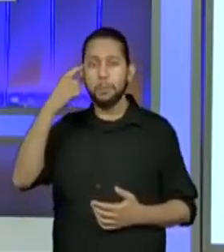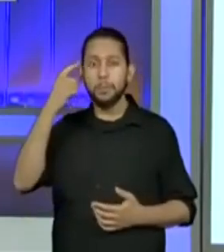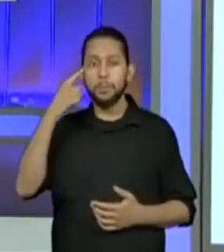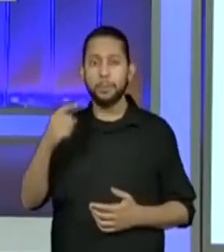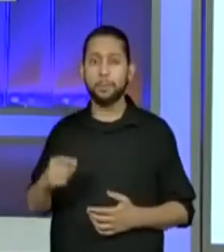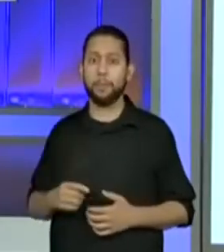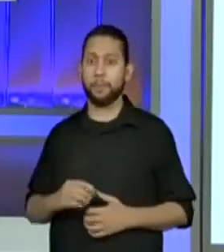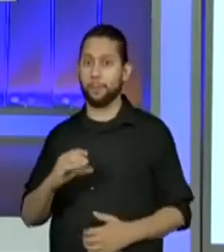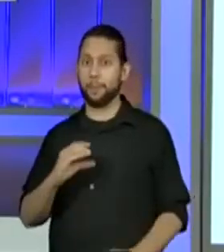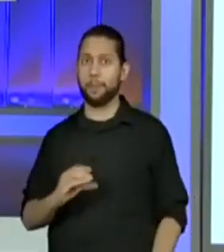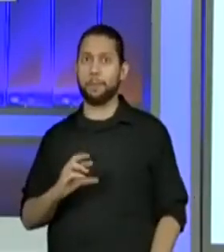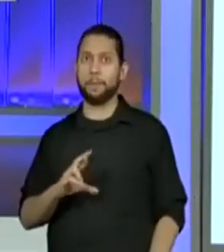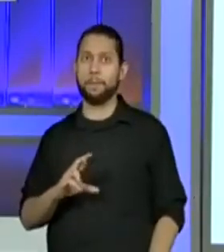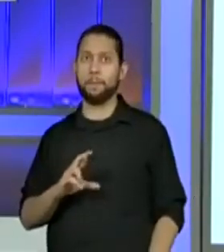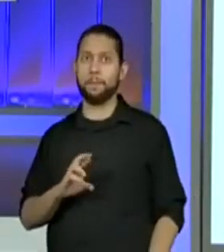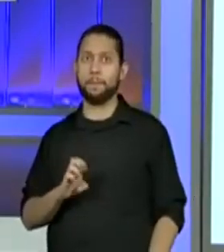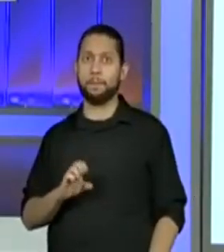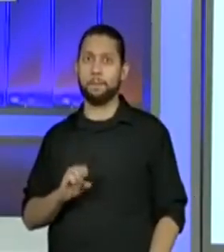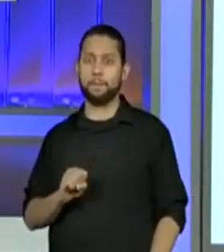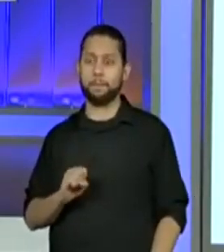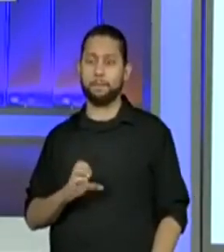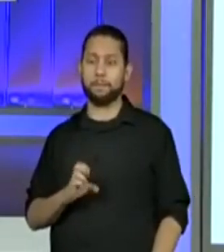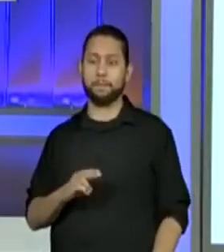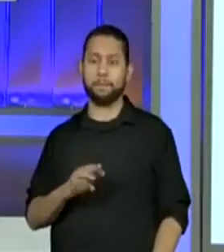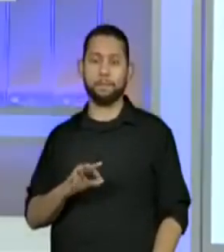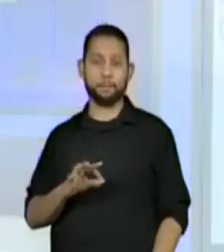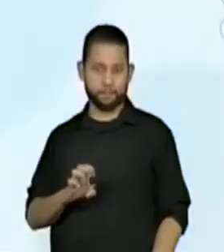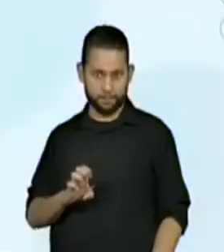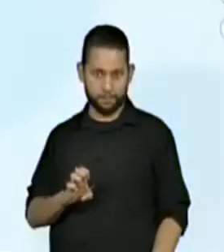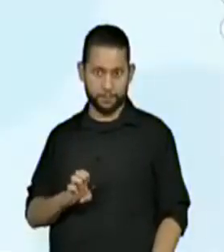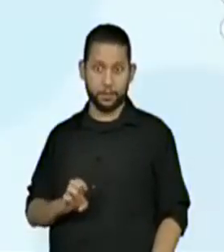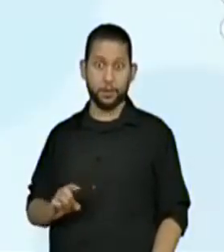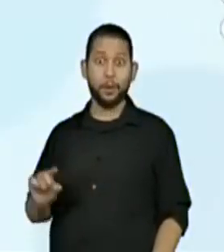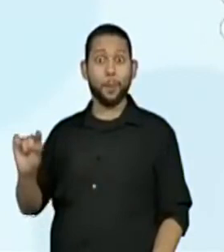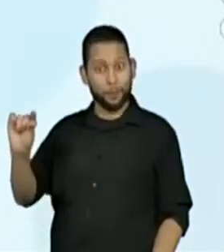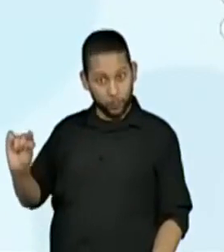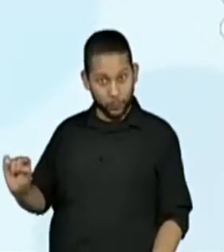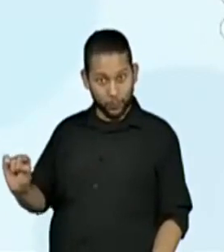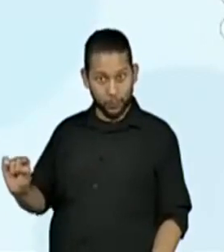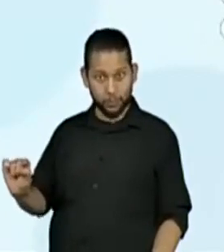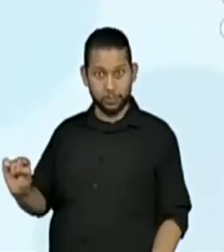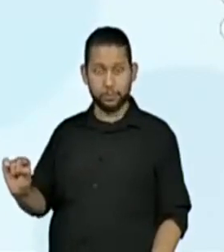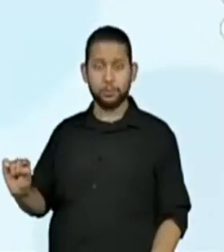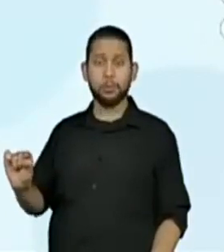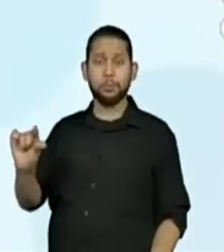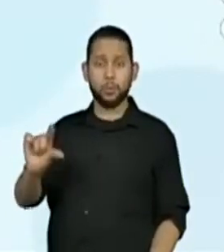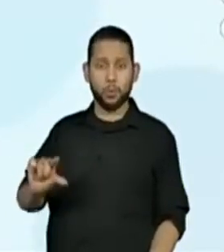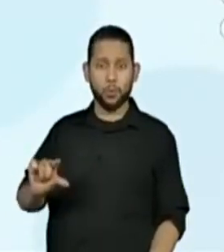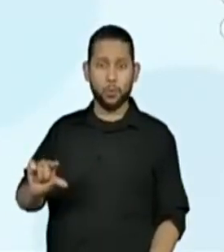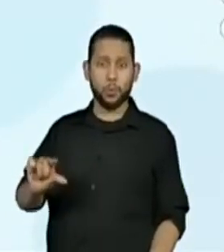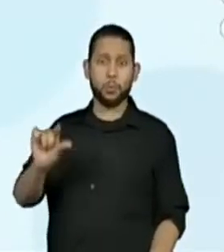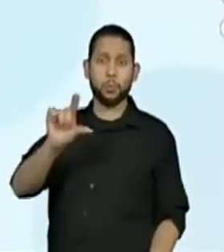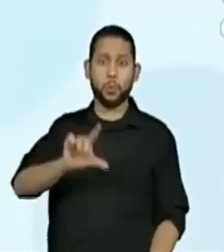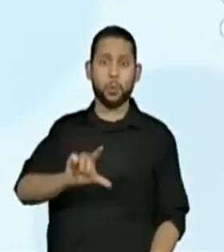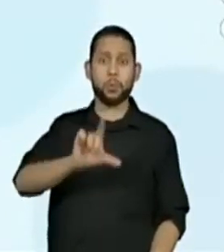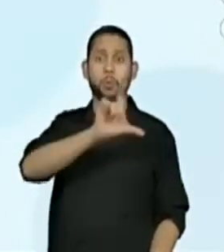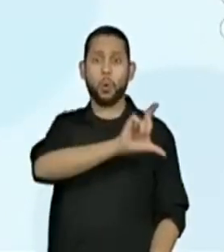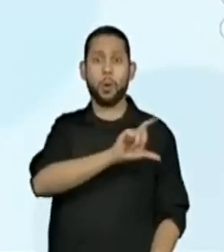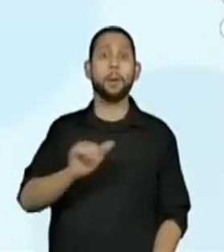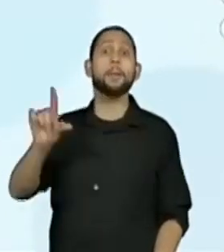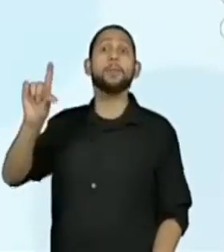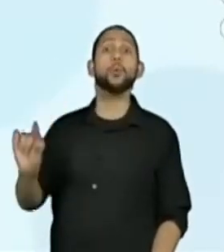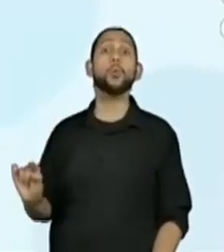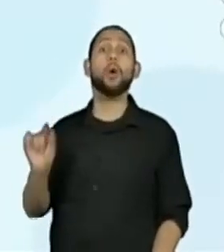O menor, então a ordem é crescente. O menor aqui é da mãe da